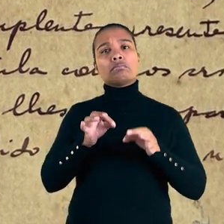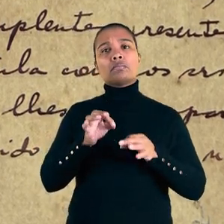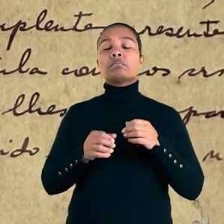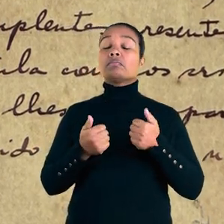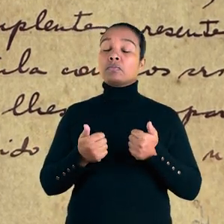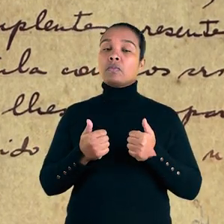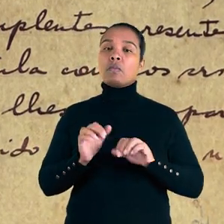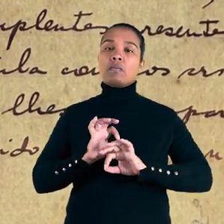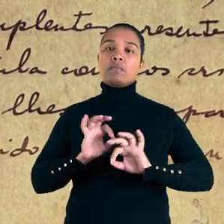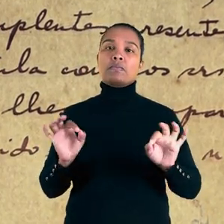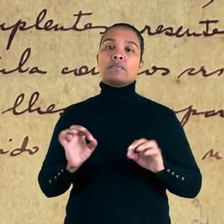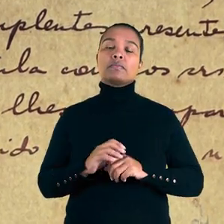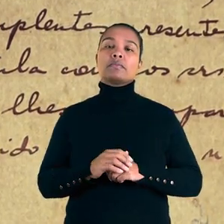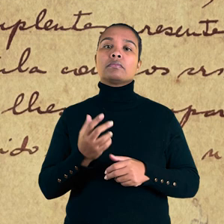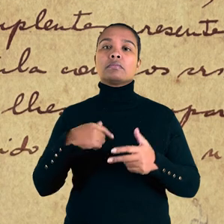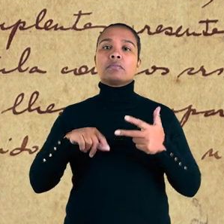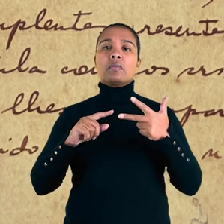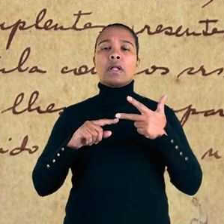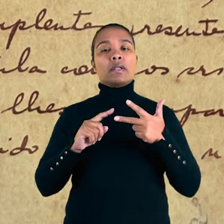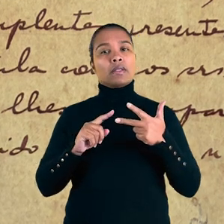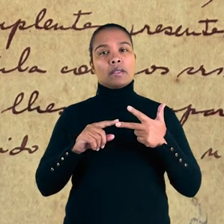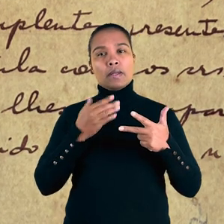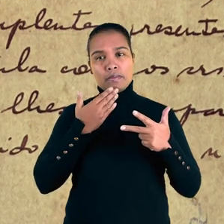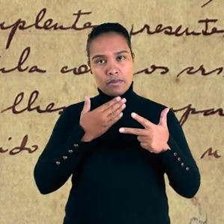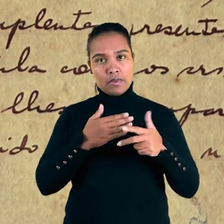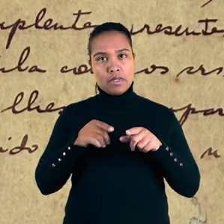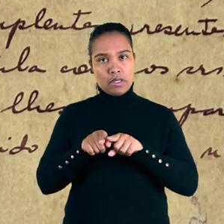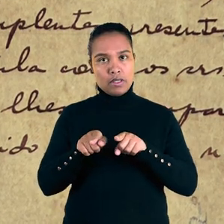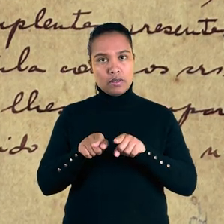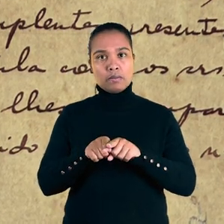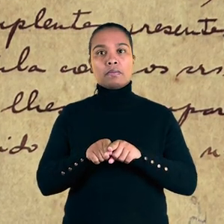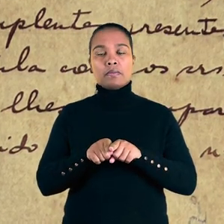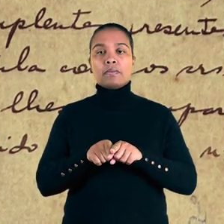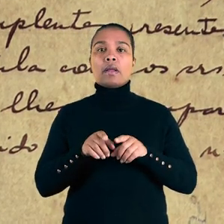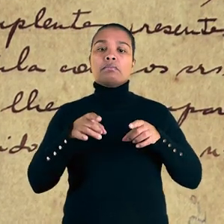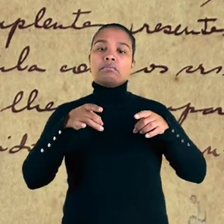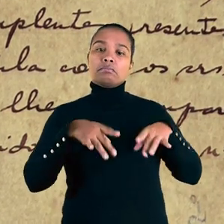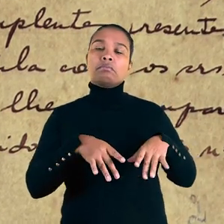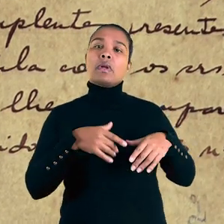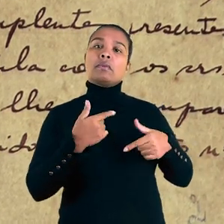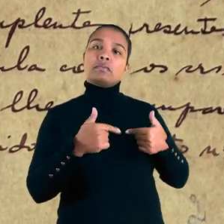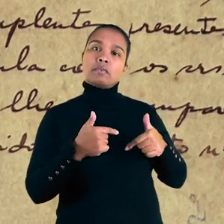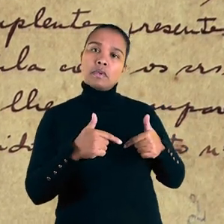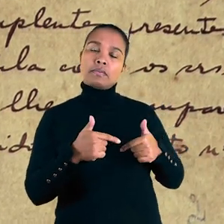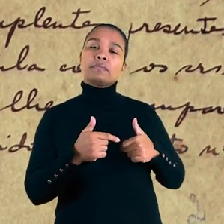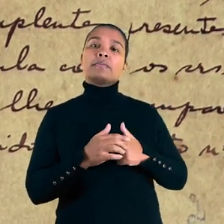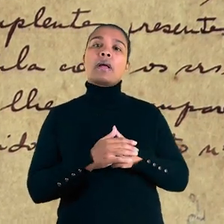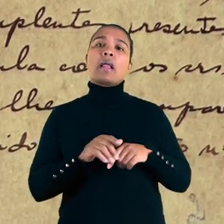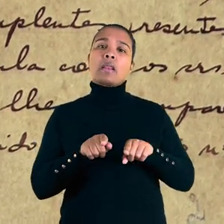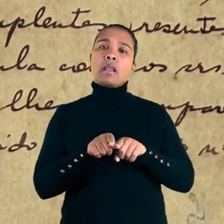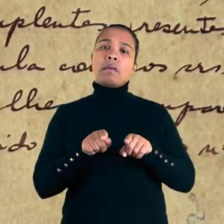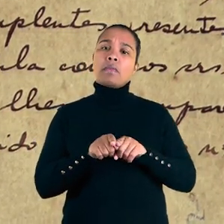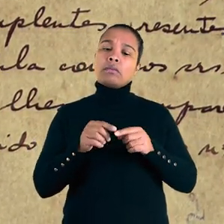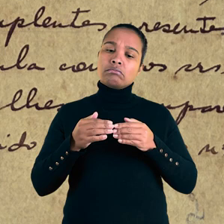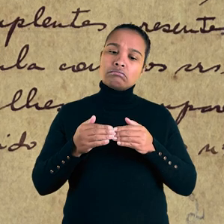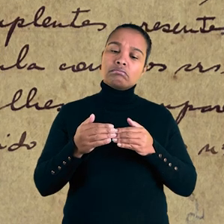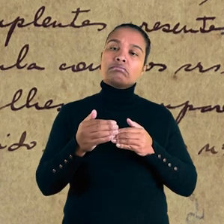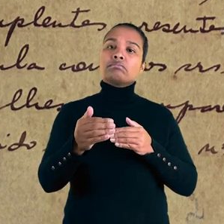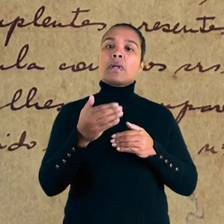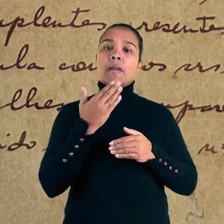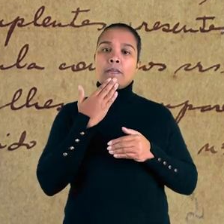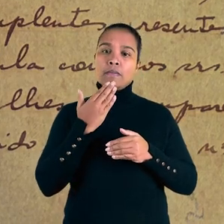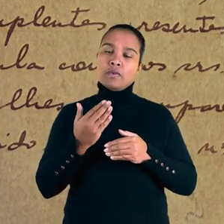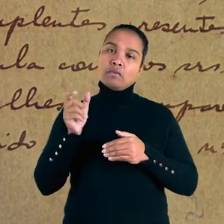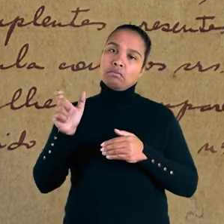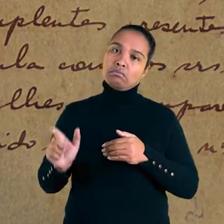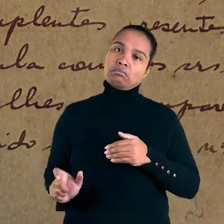reclamação foi julgada improcedente. O terceiro pedido também era sobre dispensa de empregado e teve o julgamento adiado